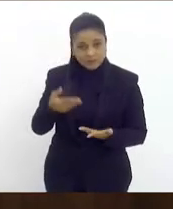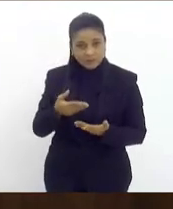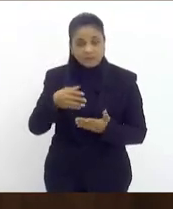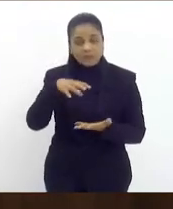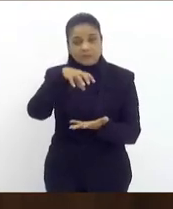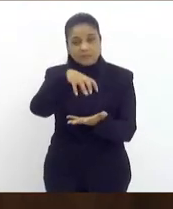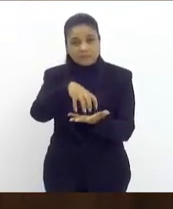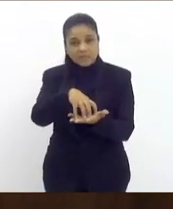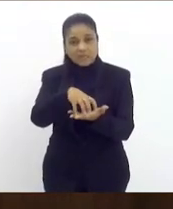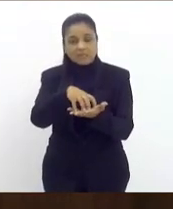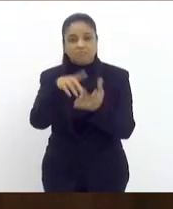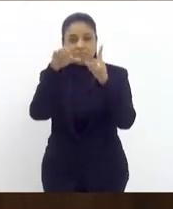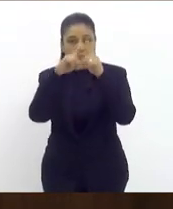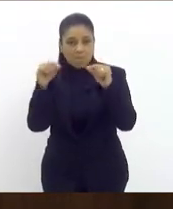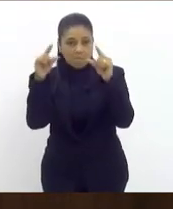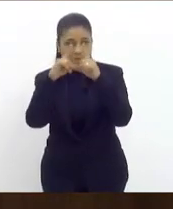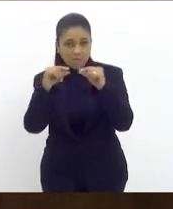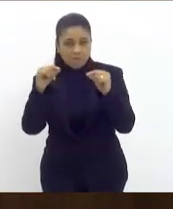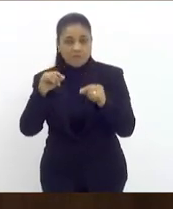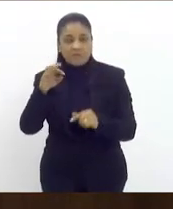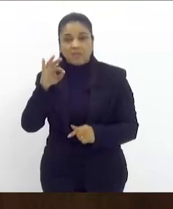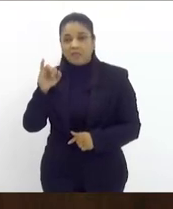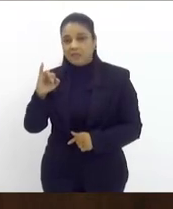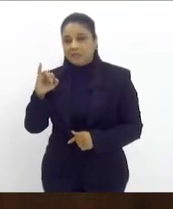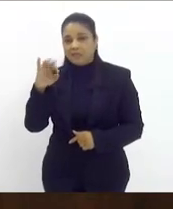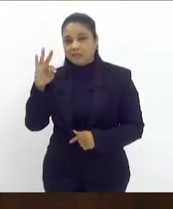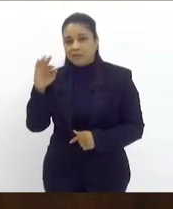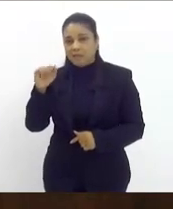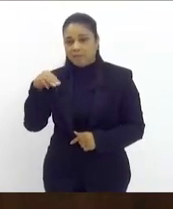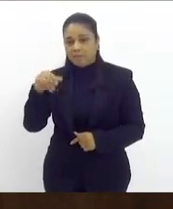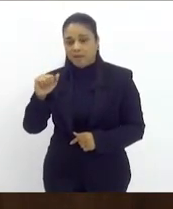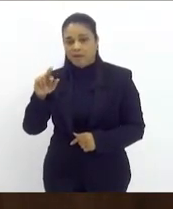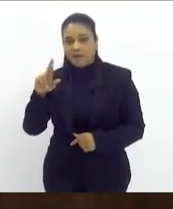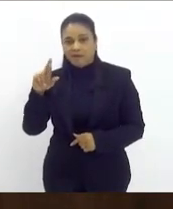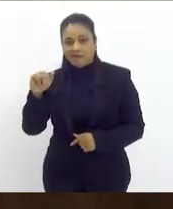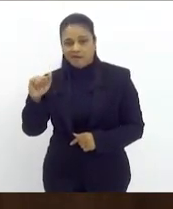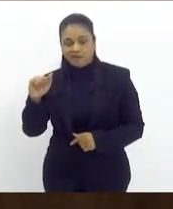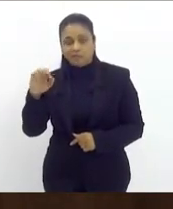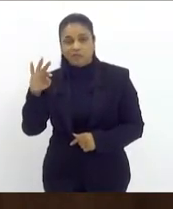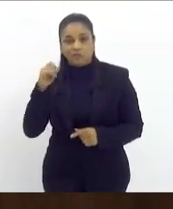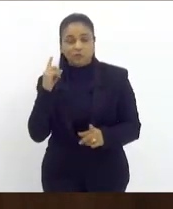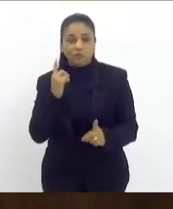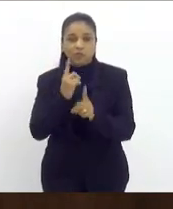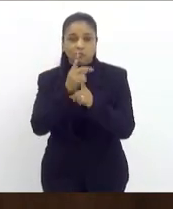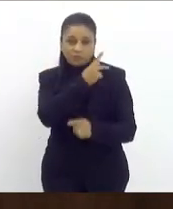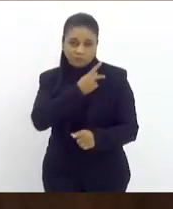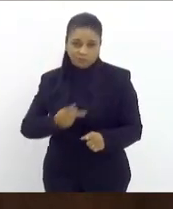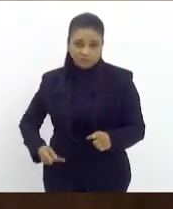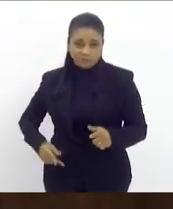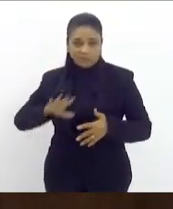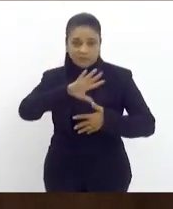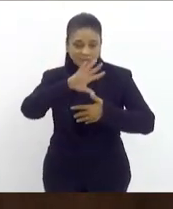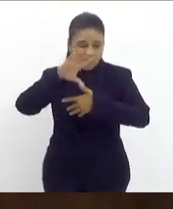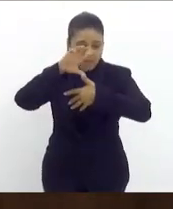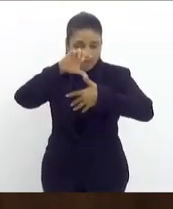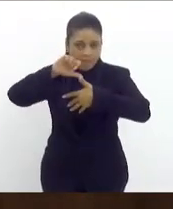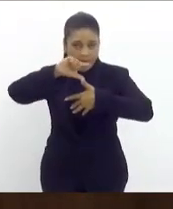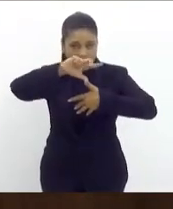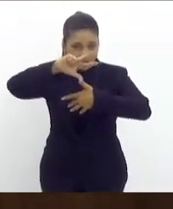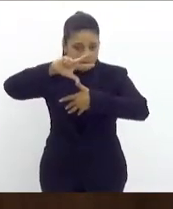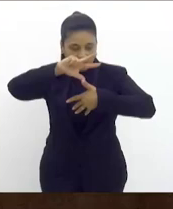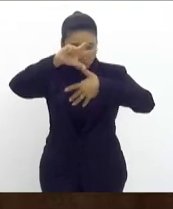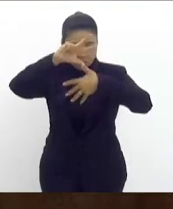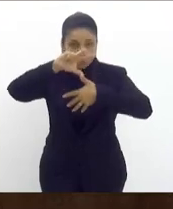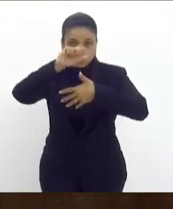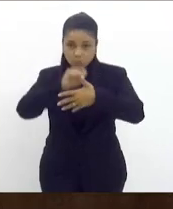do Itamaraty de encontro de presidente da América do Sul que representará o restabelecimento do diálogo do Brasil